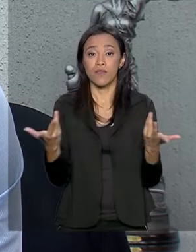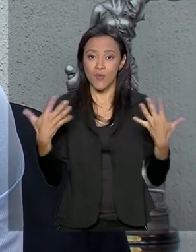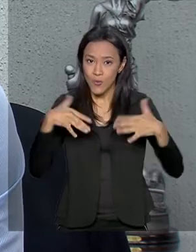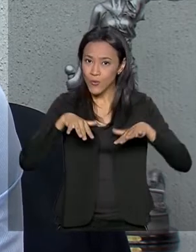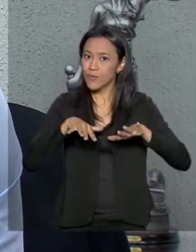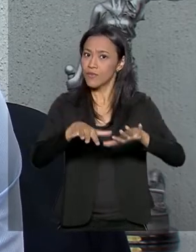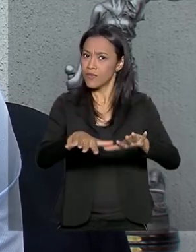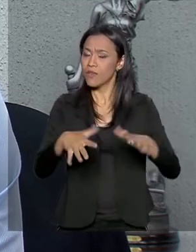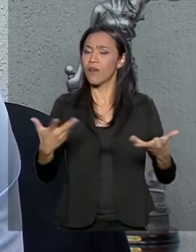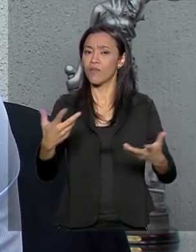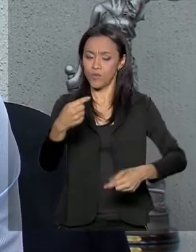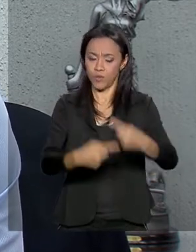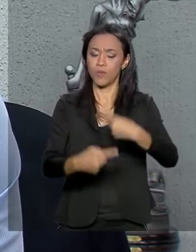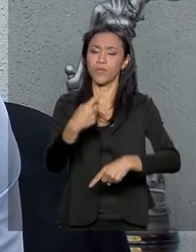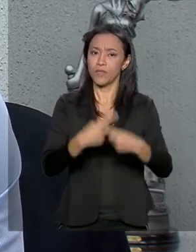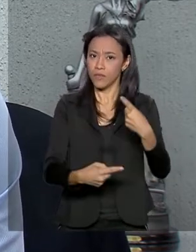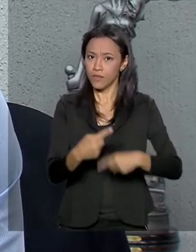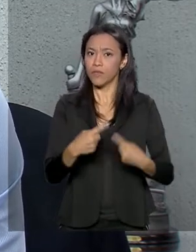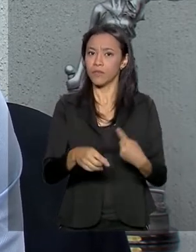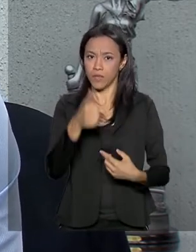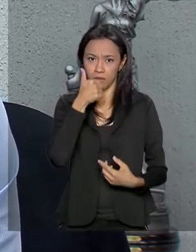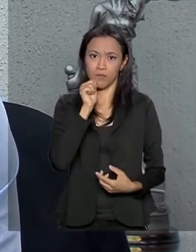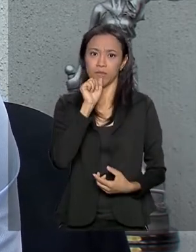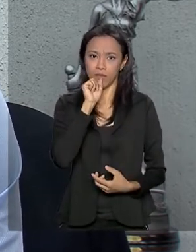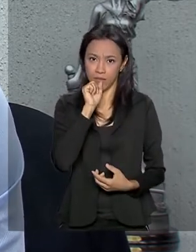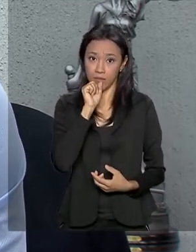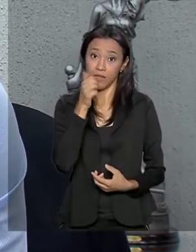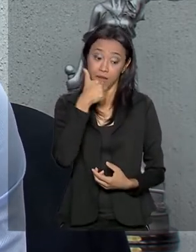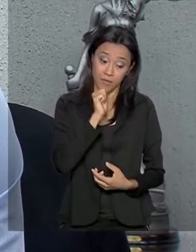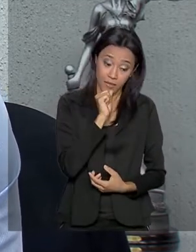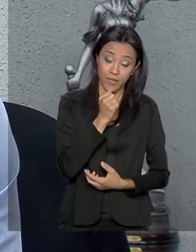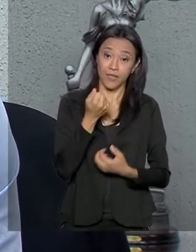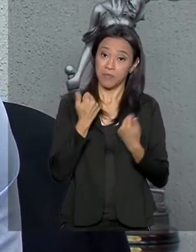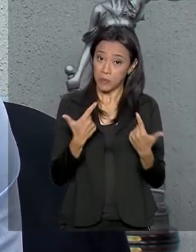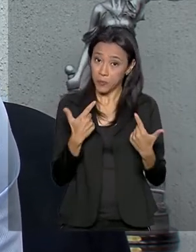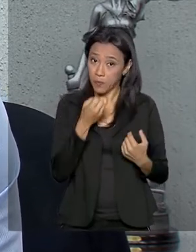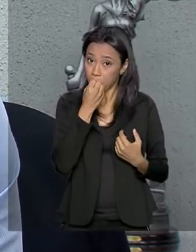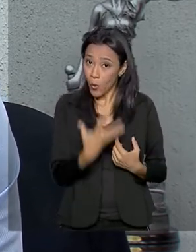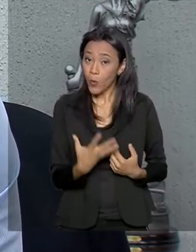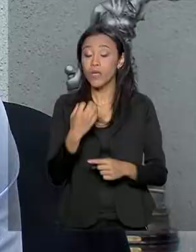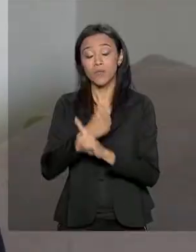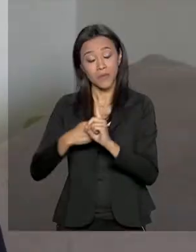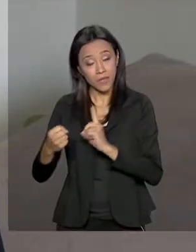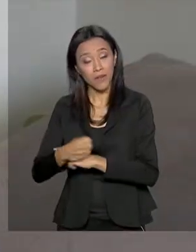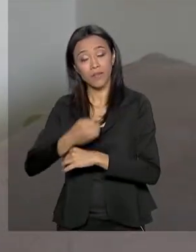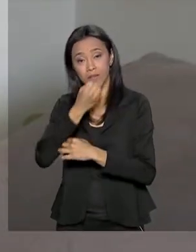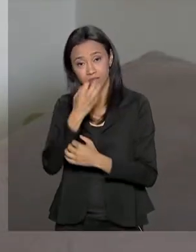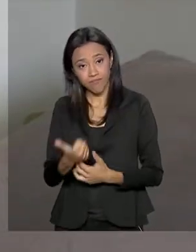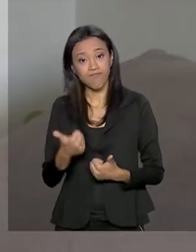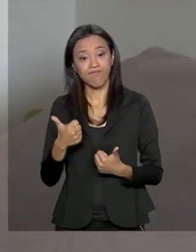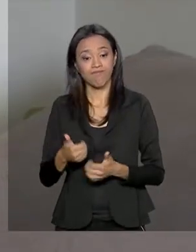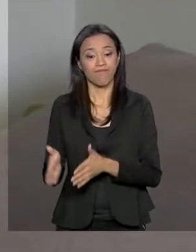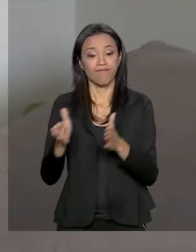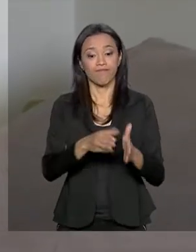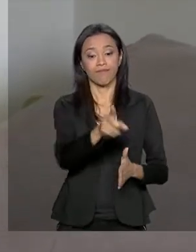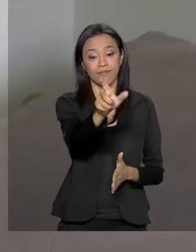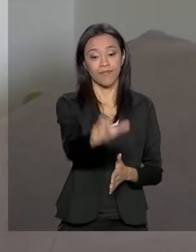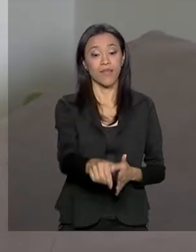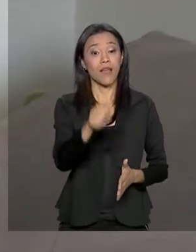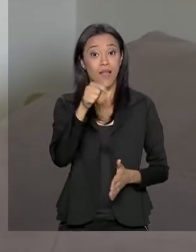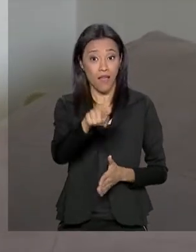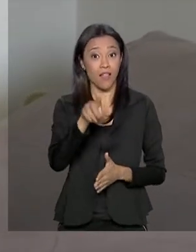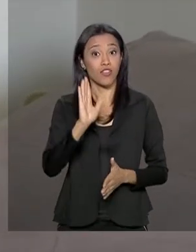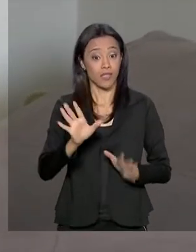política pública para as lactantes. Ganha a lactante, ganha a sociedade de uma forma geral. Amanda já se prepara para